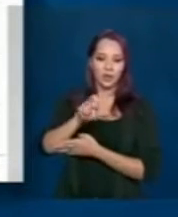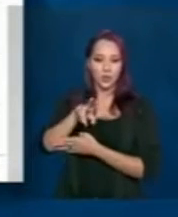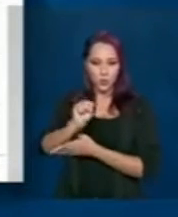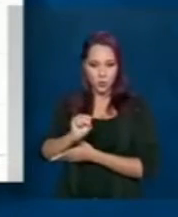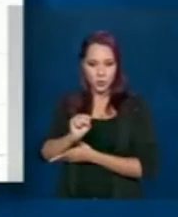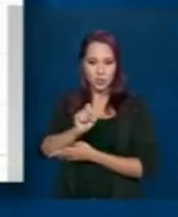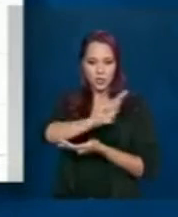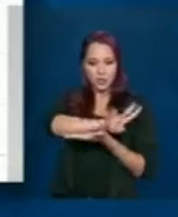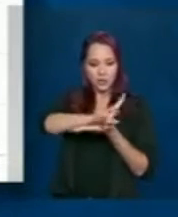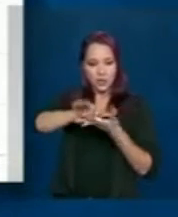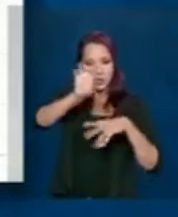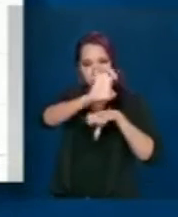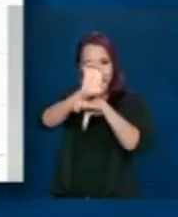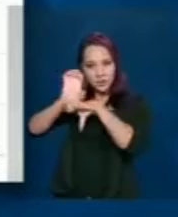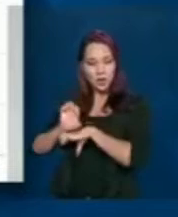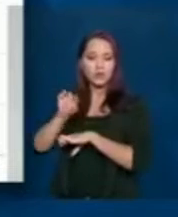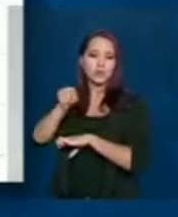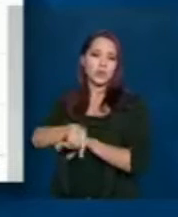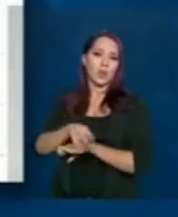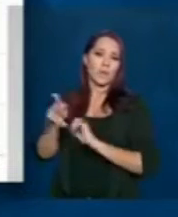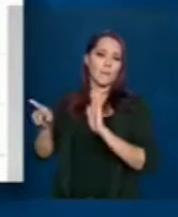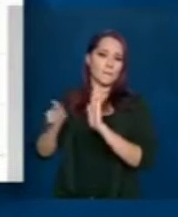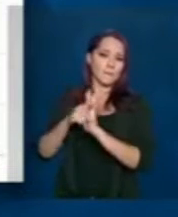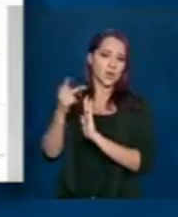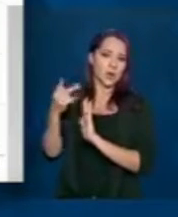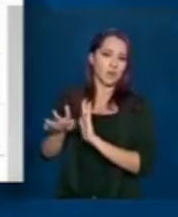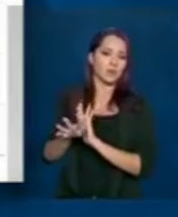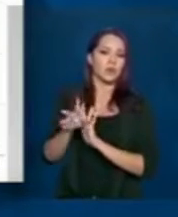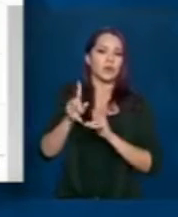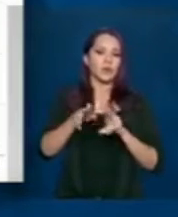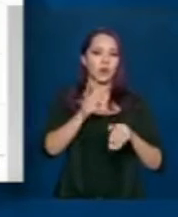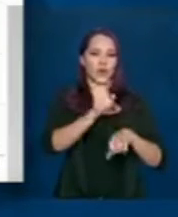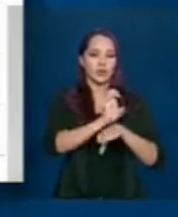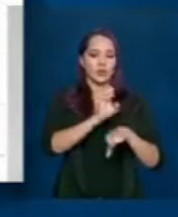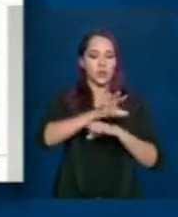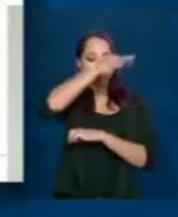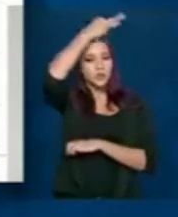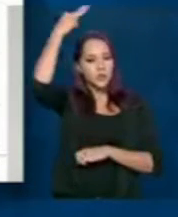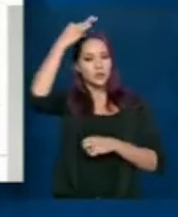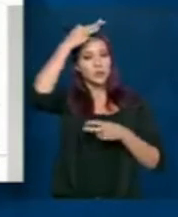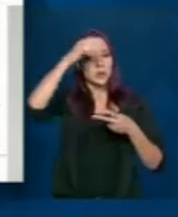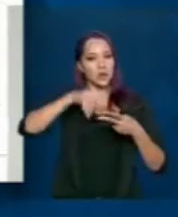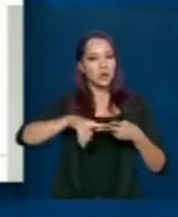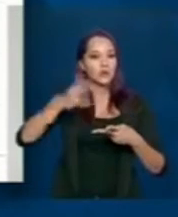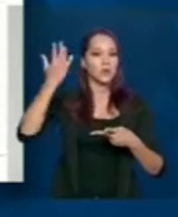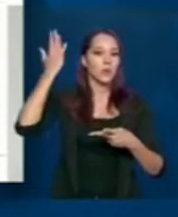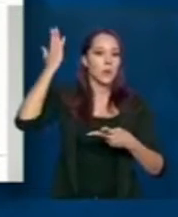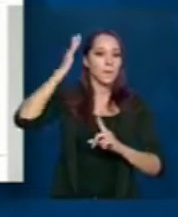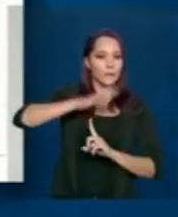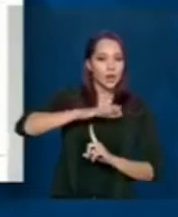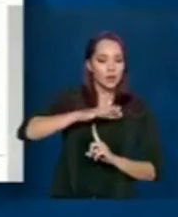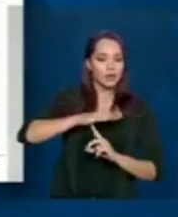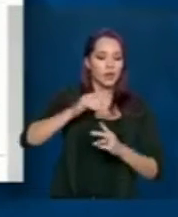vários estados têm soluções próprias, como, por exemplo, os estados do Espírito Santo, Paraná, eles